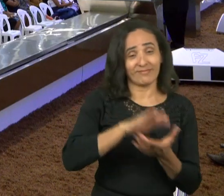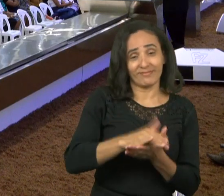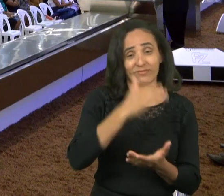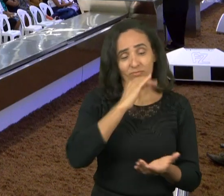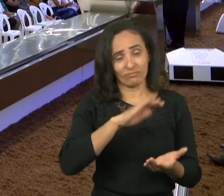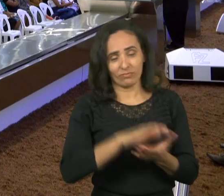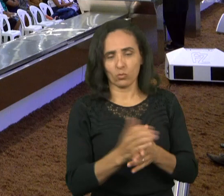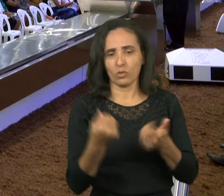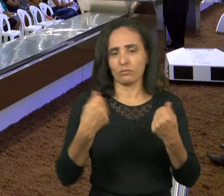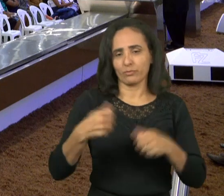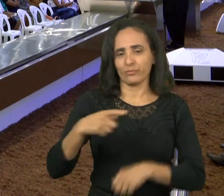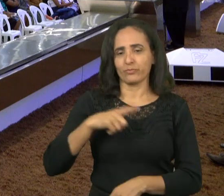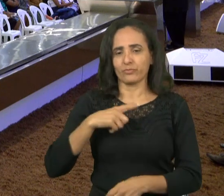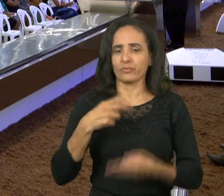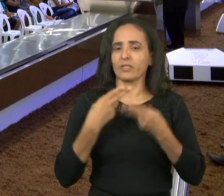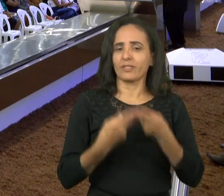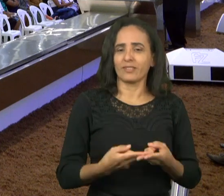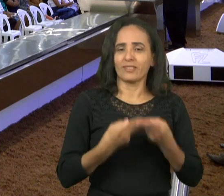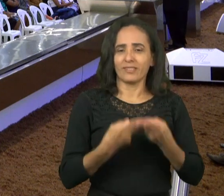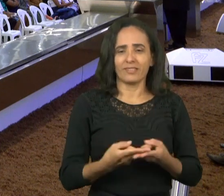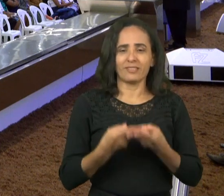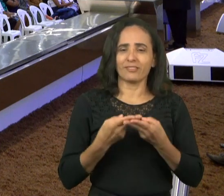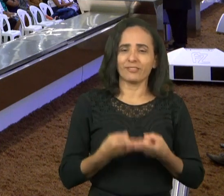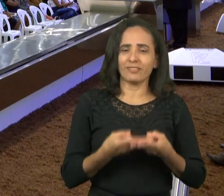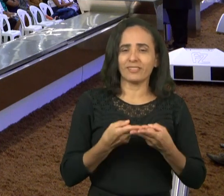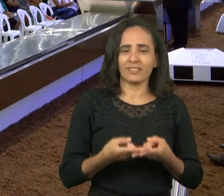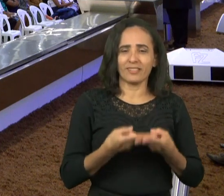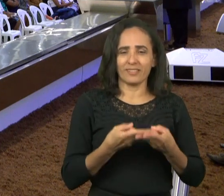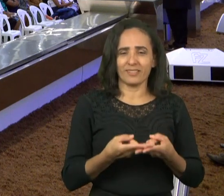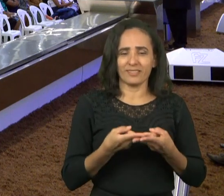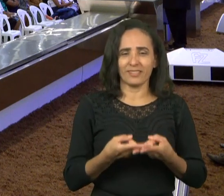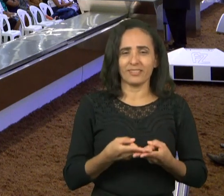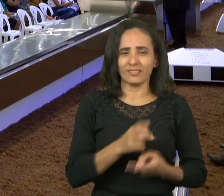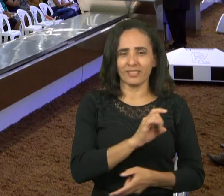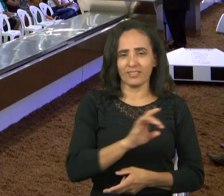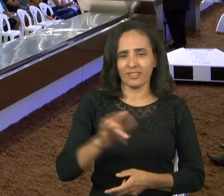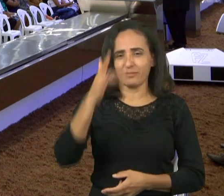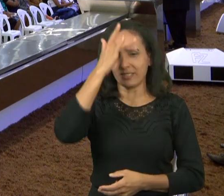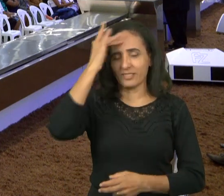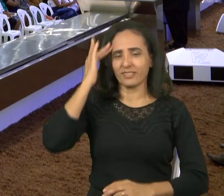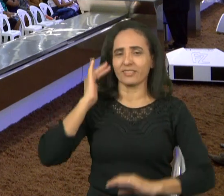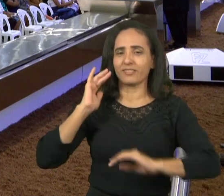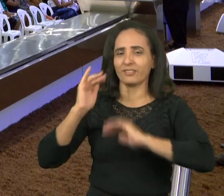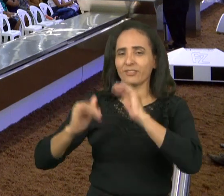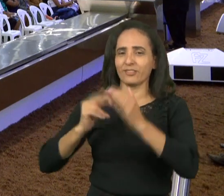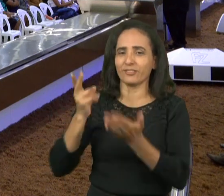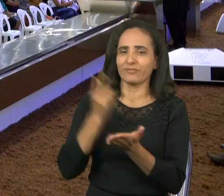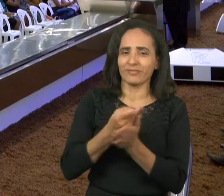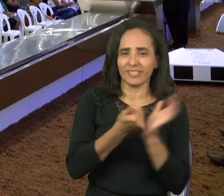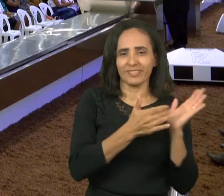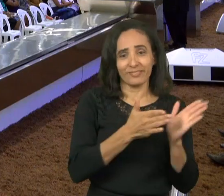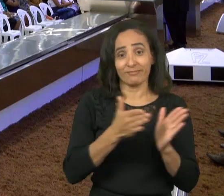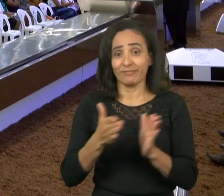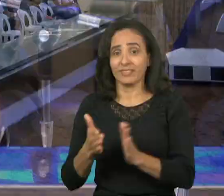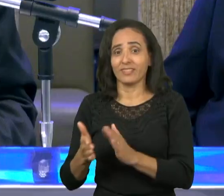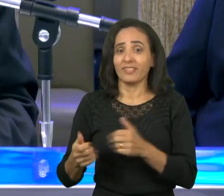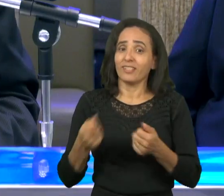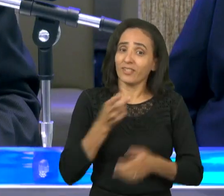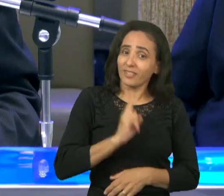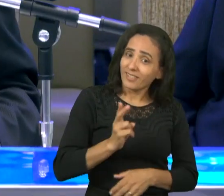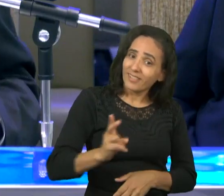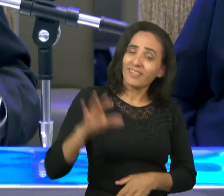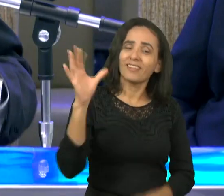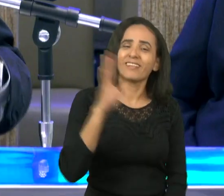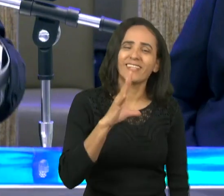convivência é possível quando o casal se compreende se respeita se ama